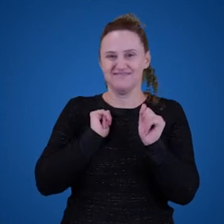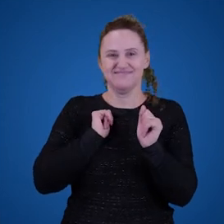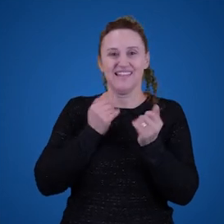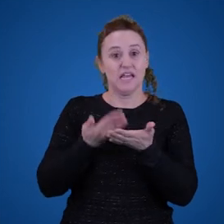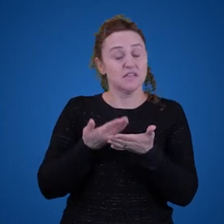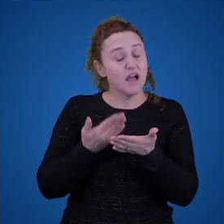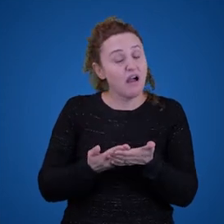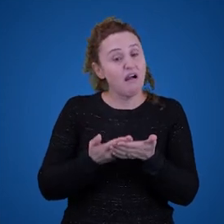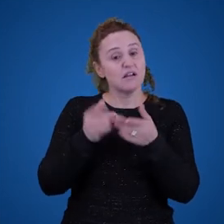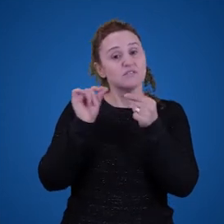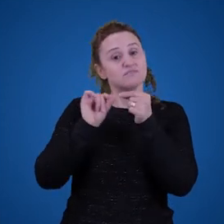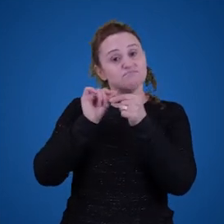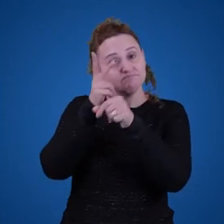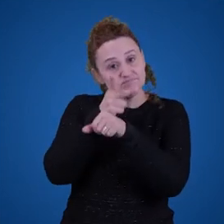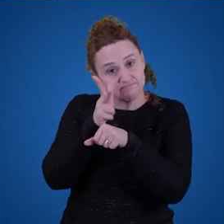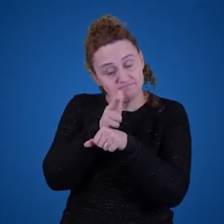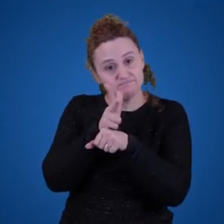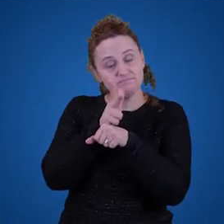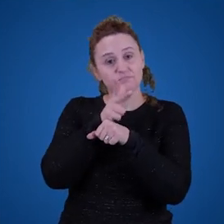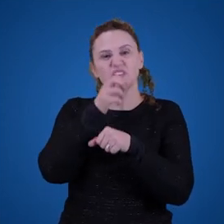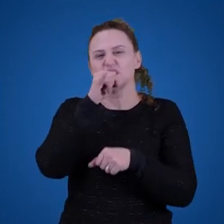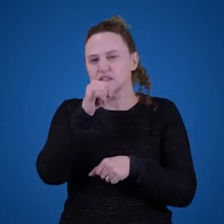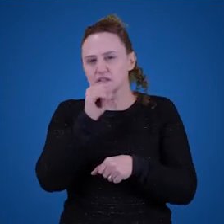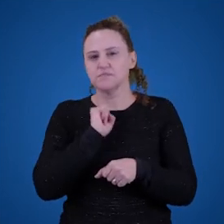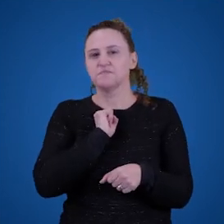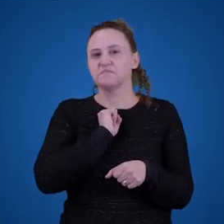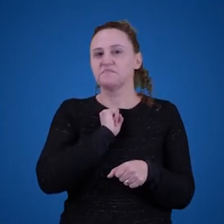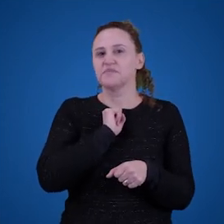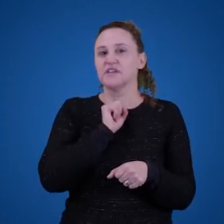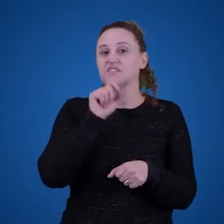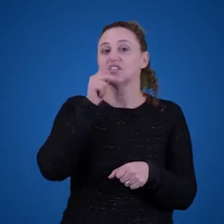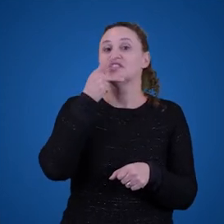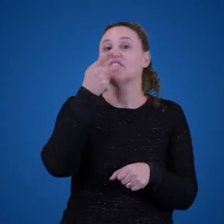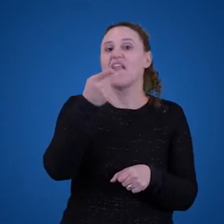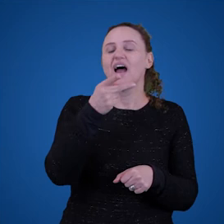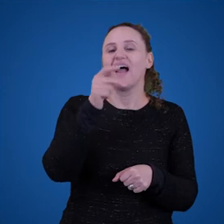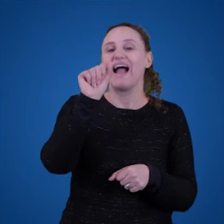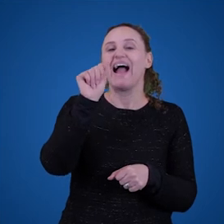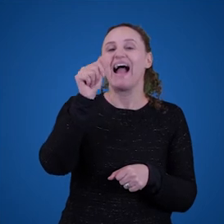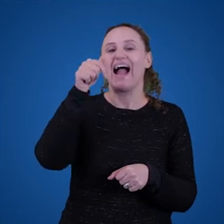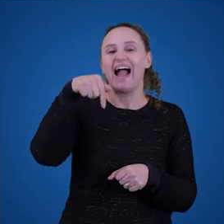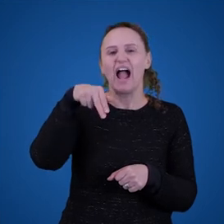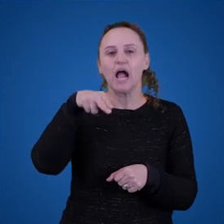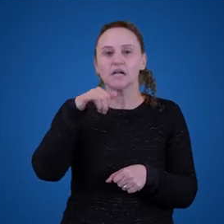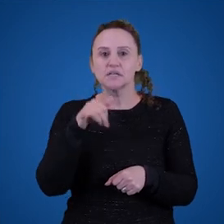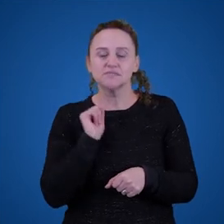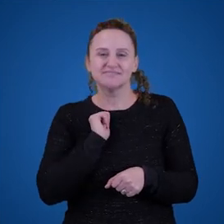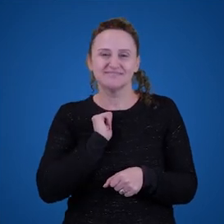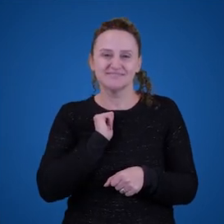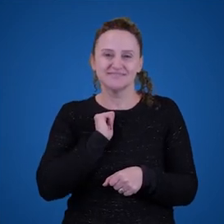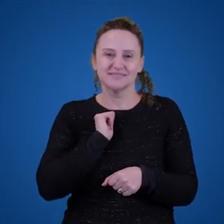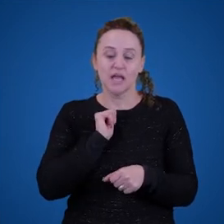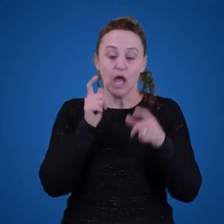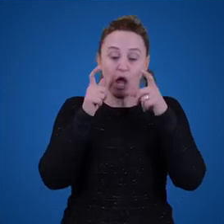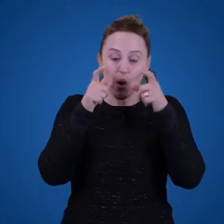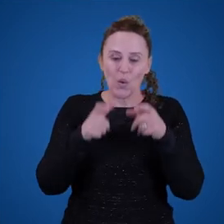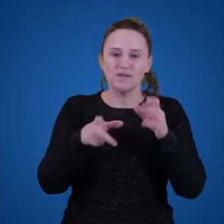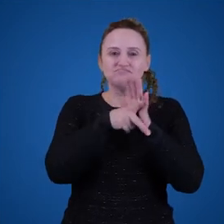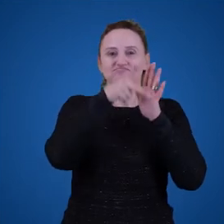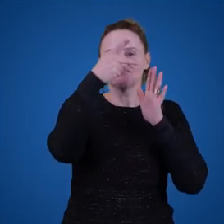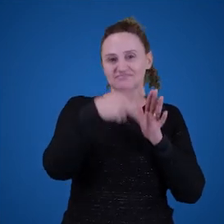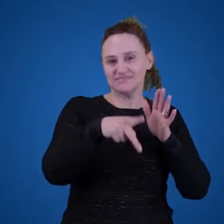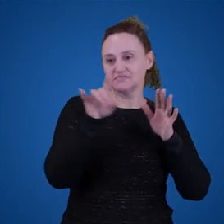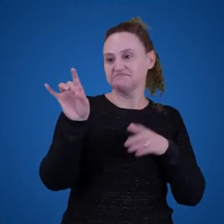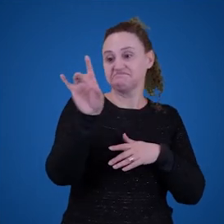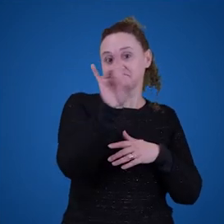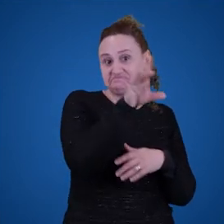onde eu estou gravando esse vídeo. Se vocês aí falarem aqui, aqui é o lugar que vocês estão. Então, repare como a